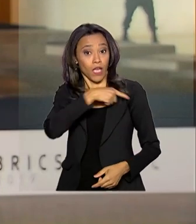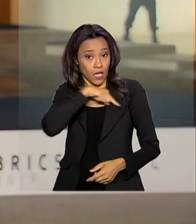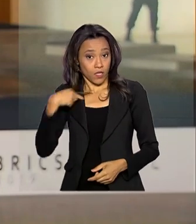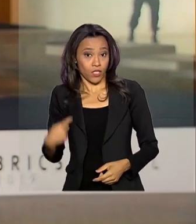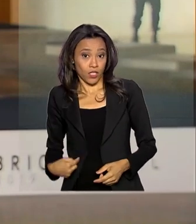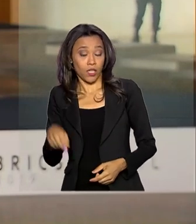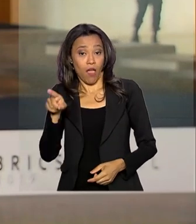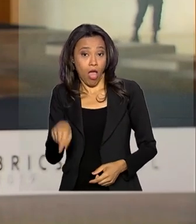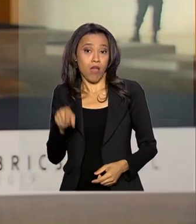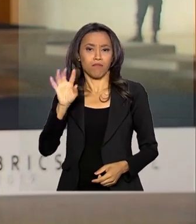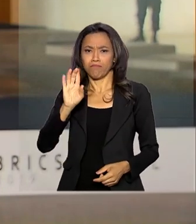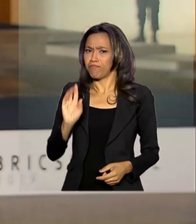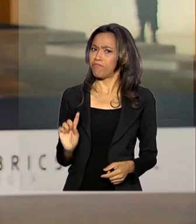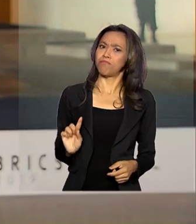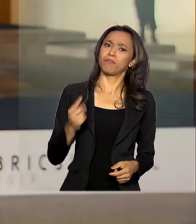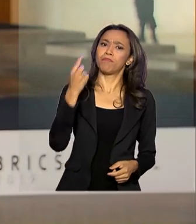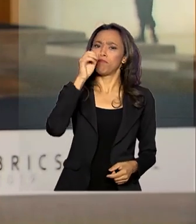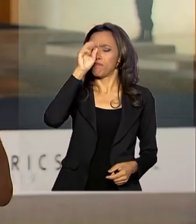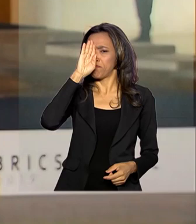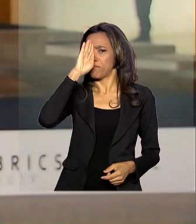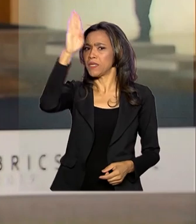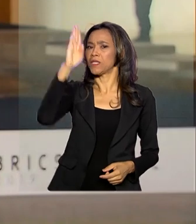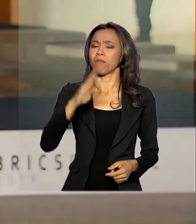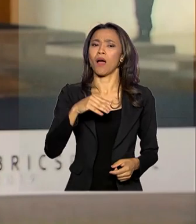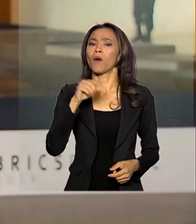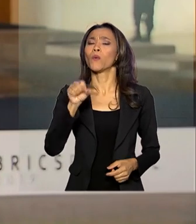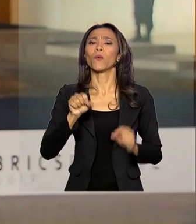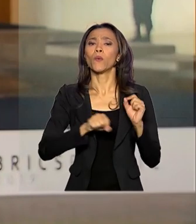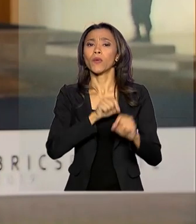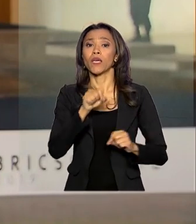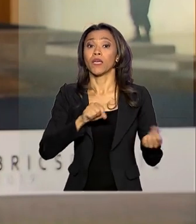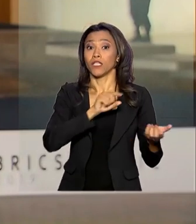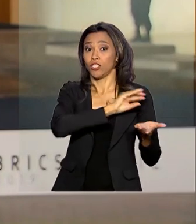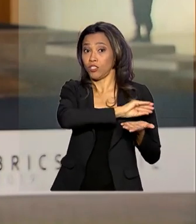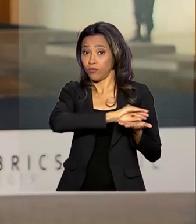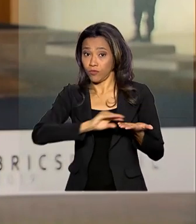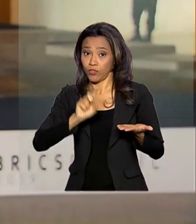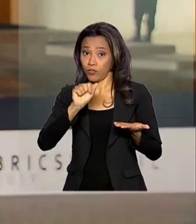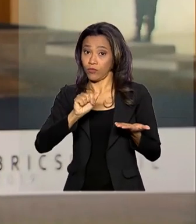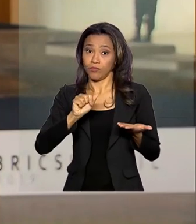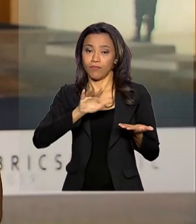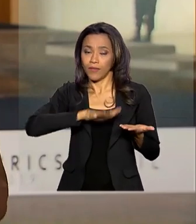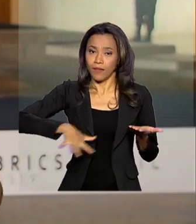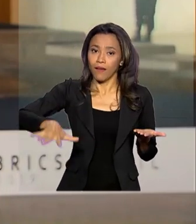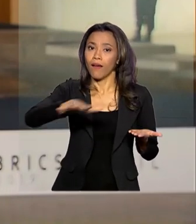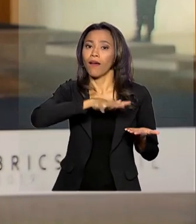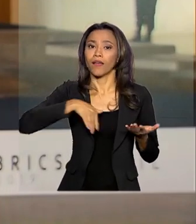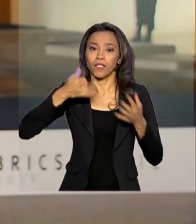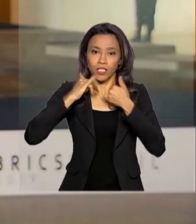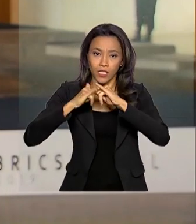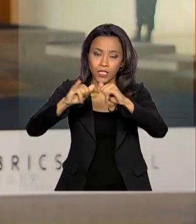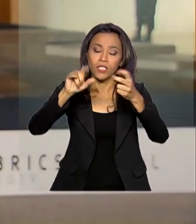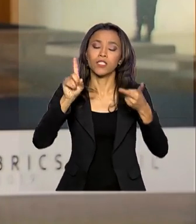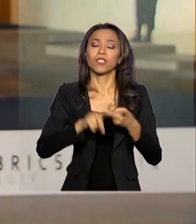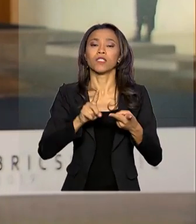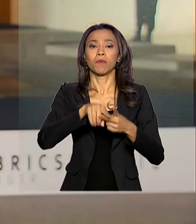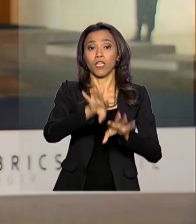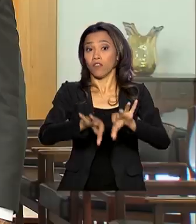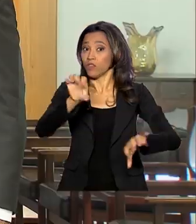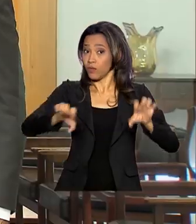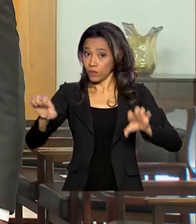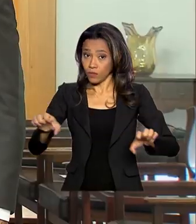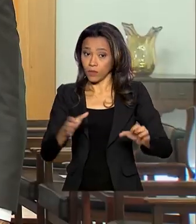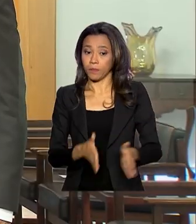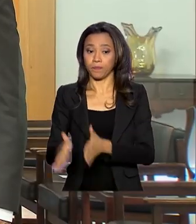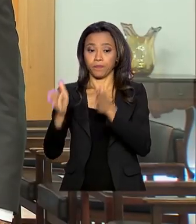principais origens de investimentos estrangeiros diretos no Brasil, com destaque para as áreas de energia e infraestrutura.